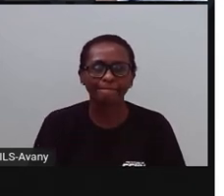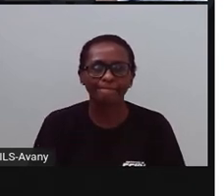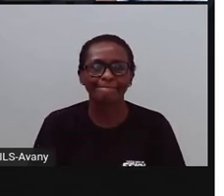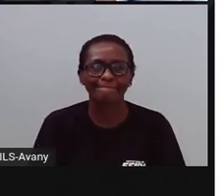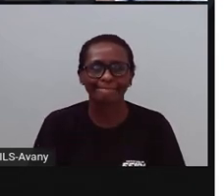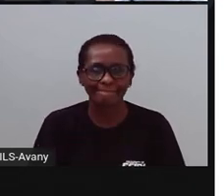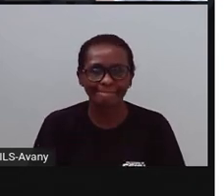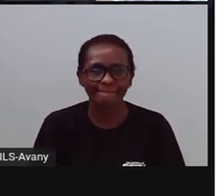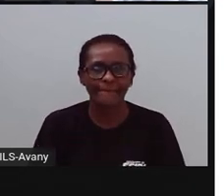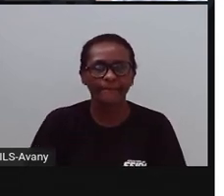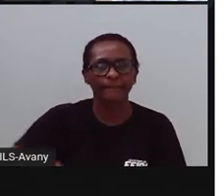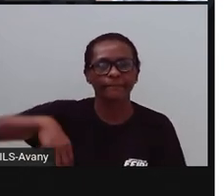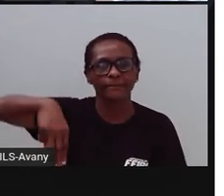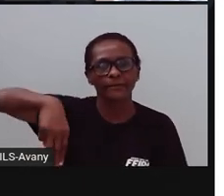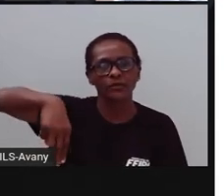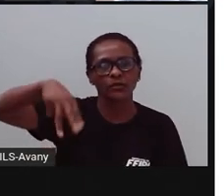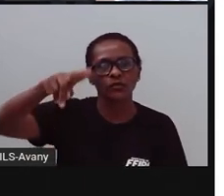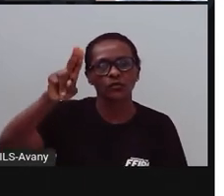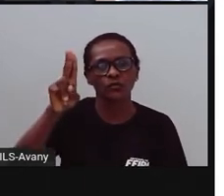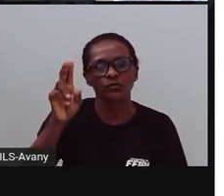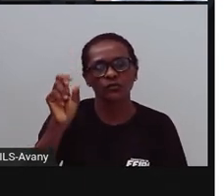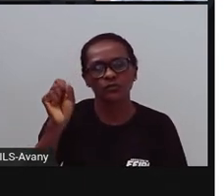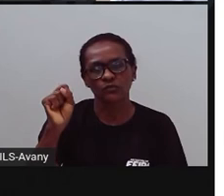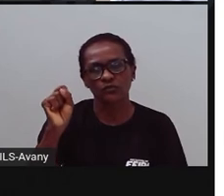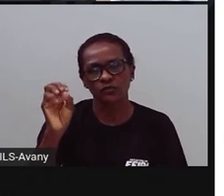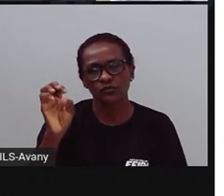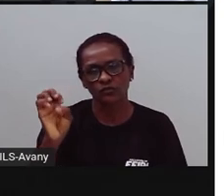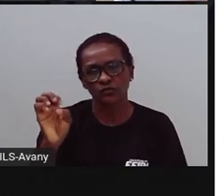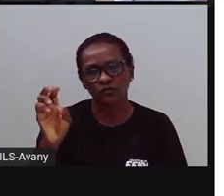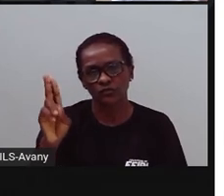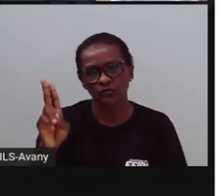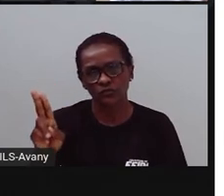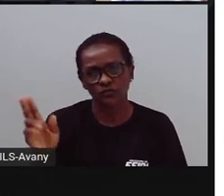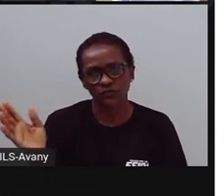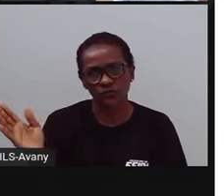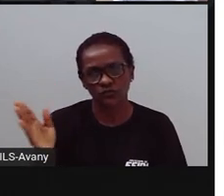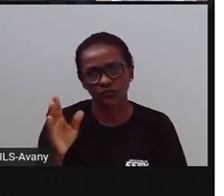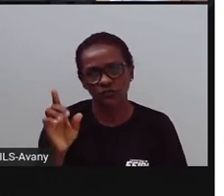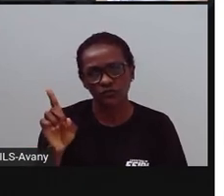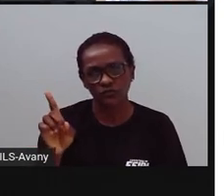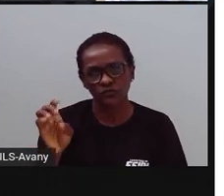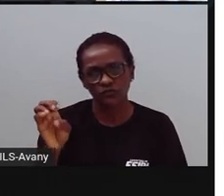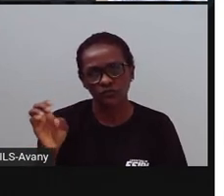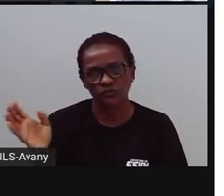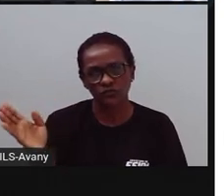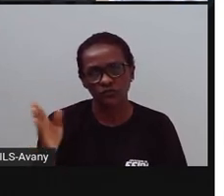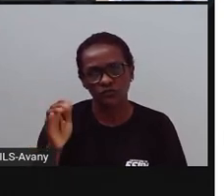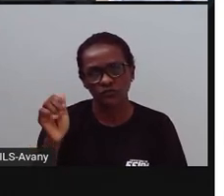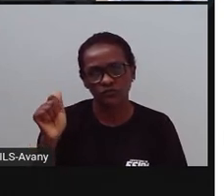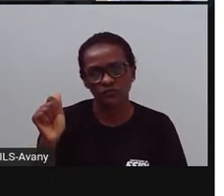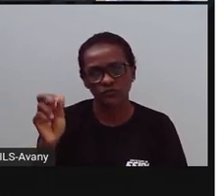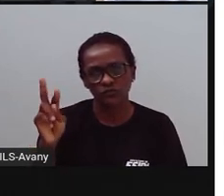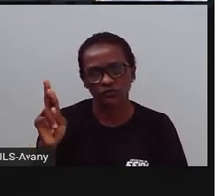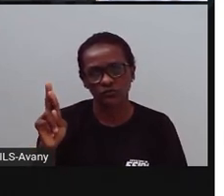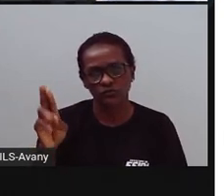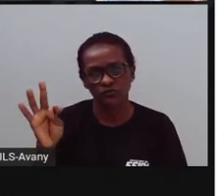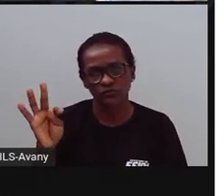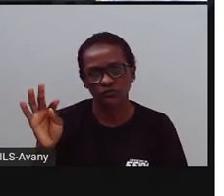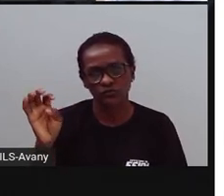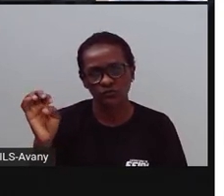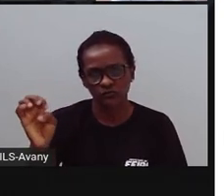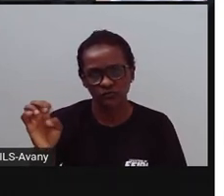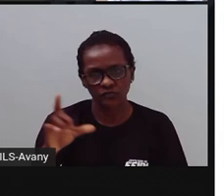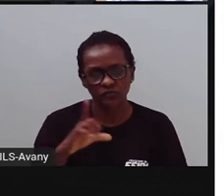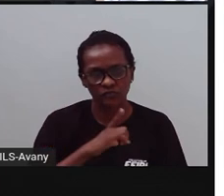Arte Contemporânea, Raimundo de Oliveira. Ele fica pertinho do tênis, né? Então, é um museu que, às vezes, a pessoa passa pela